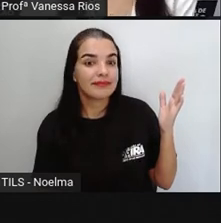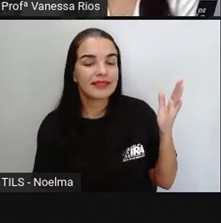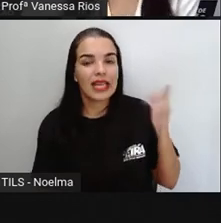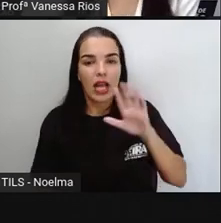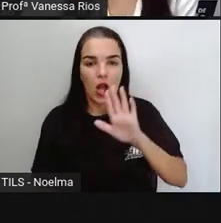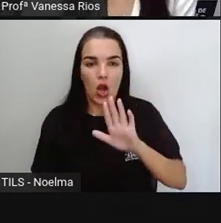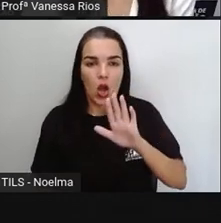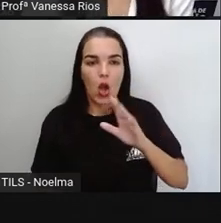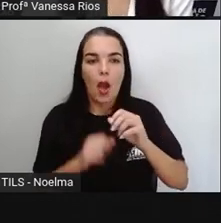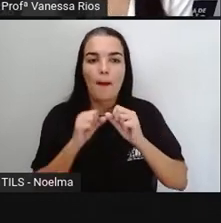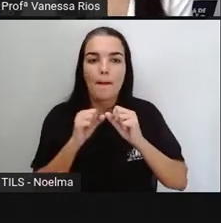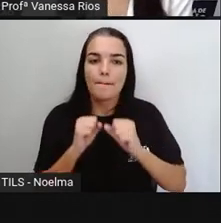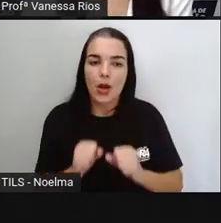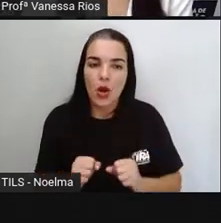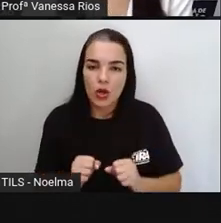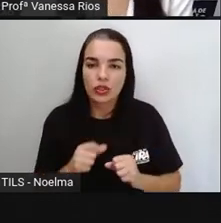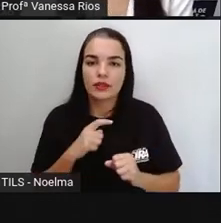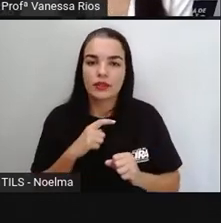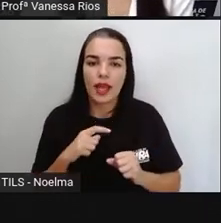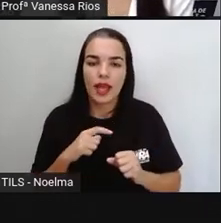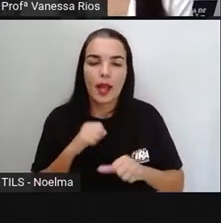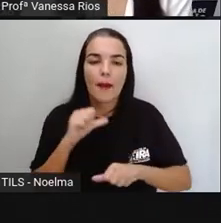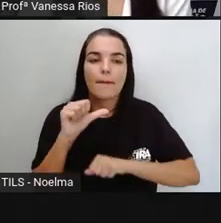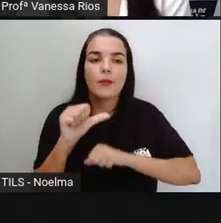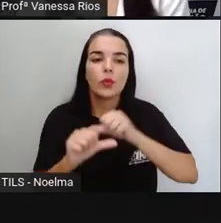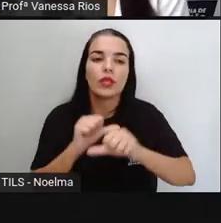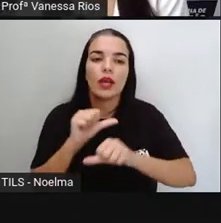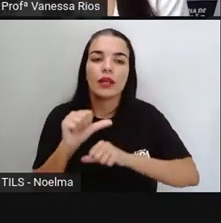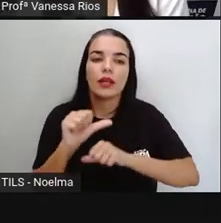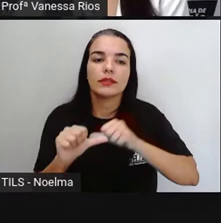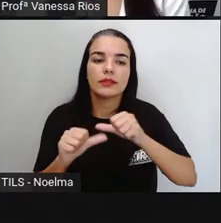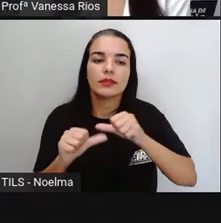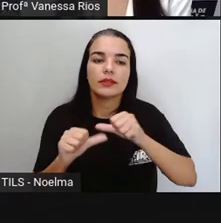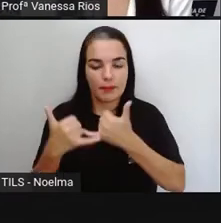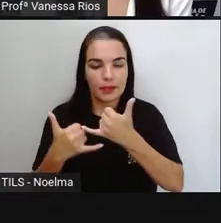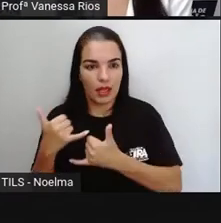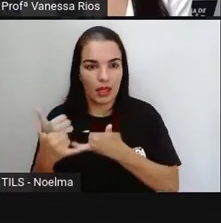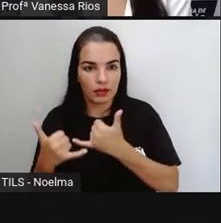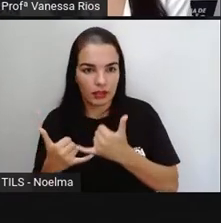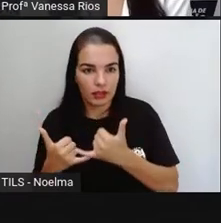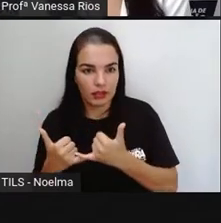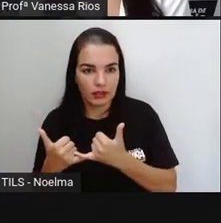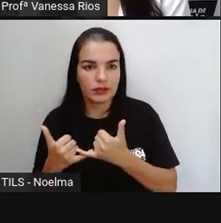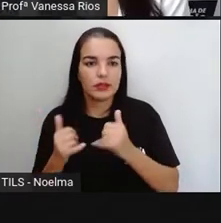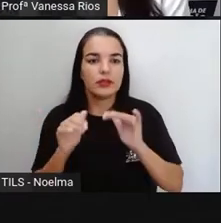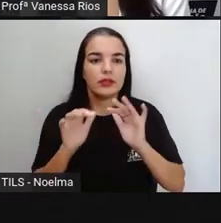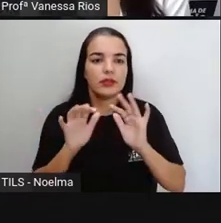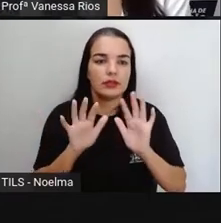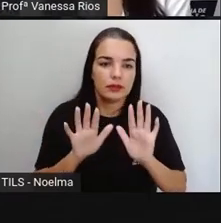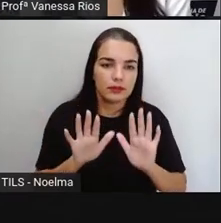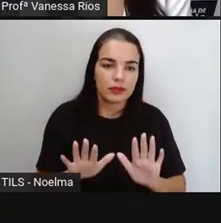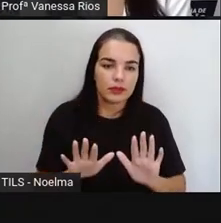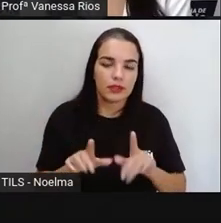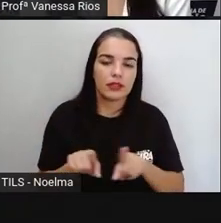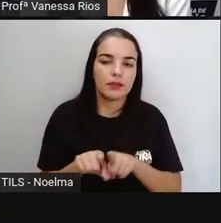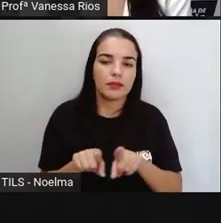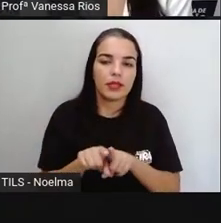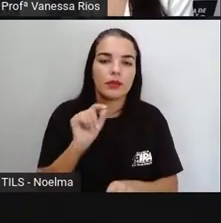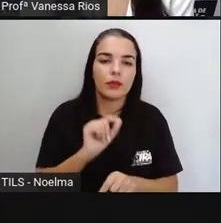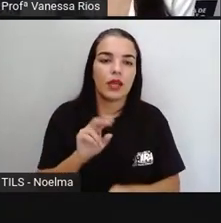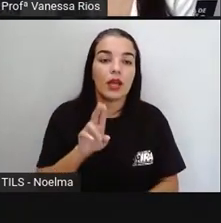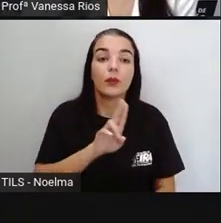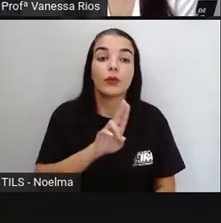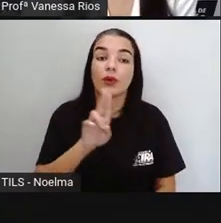na forma de brincar e também no nome. Não só no decorrer do tempo, mas também em relação aos espaços territoriais, né?